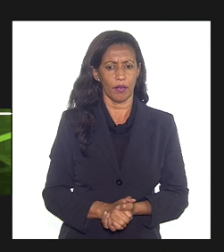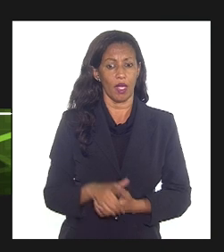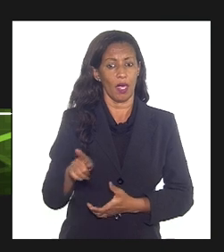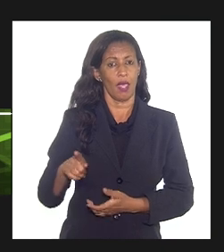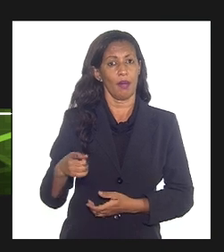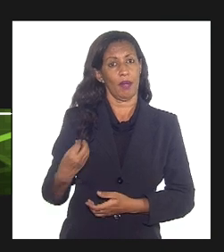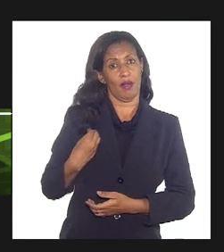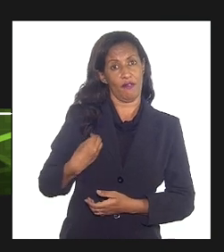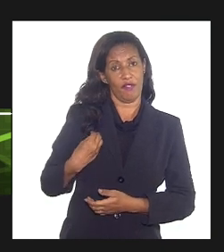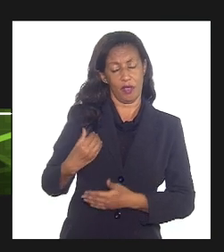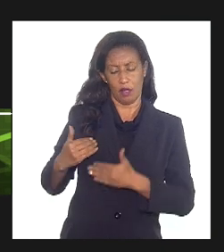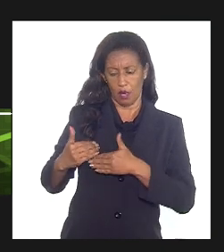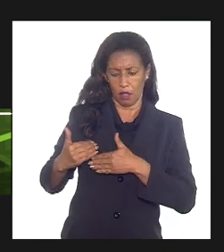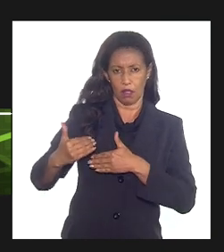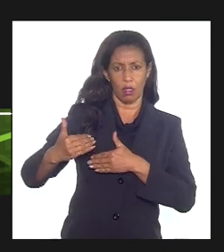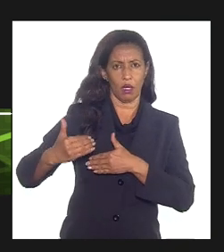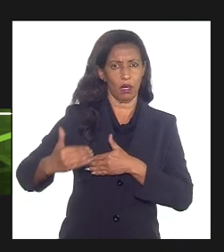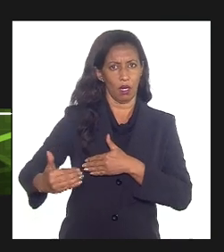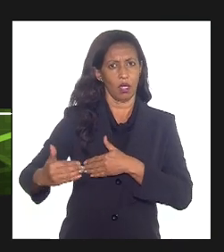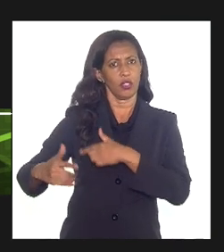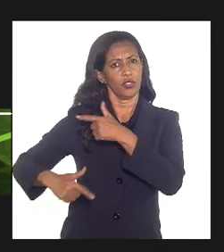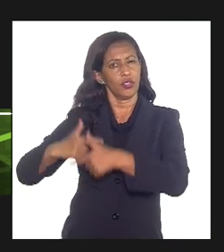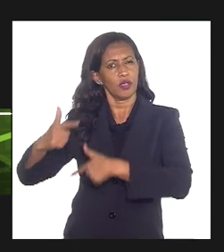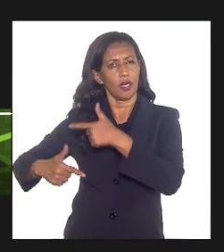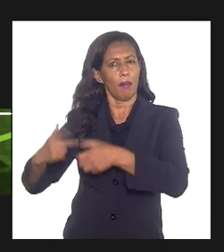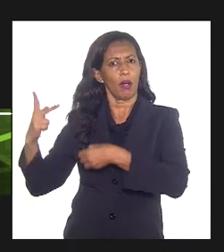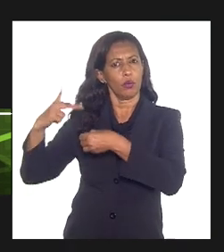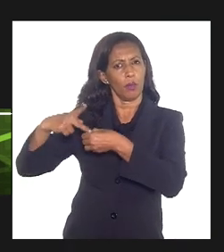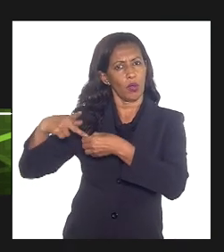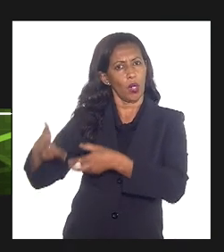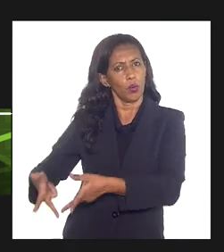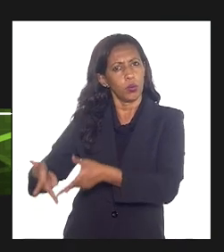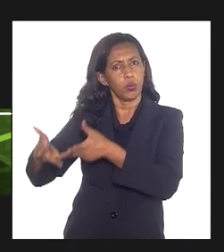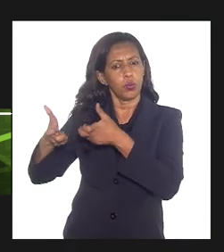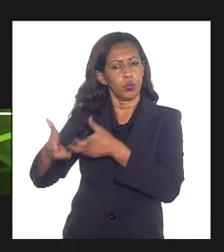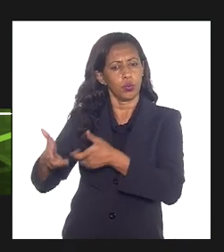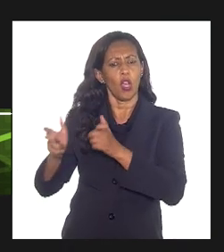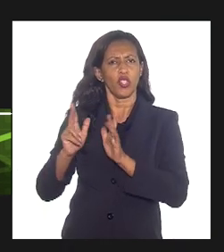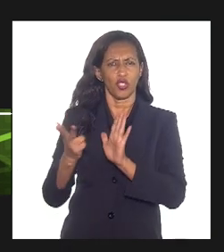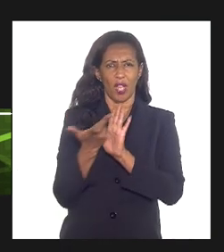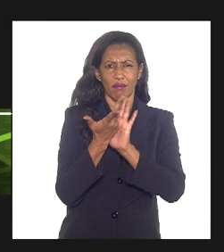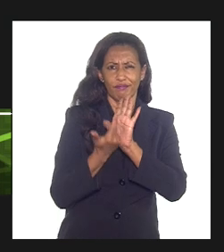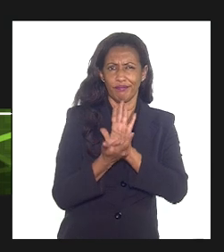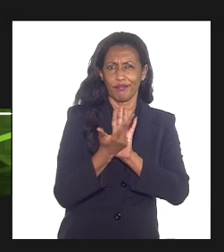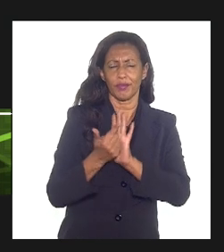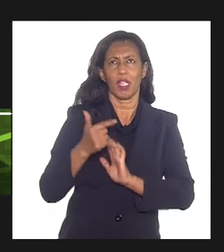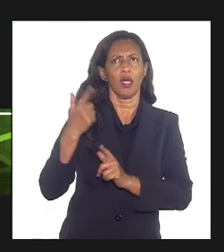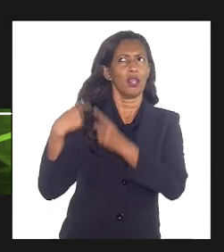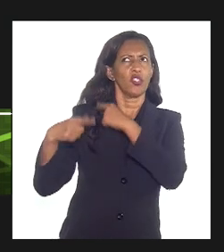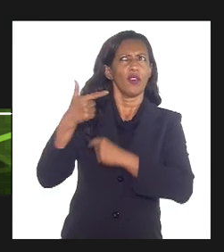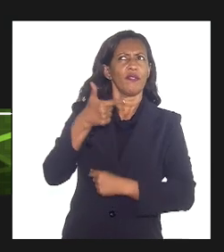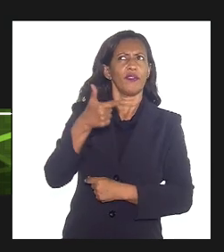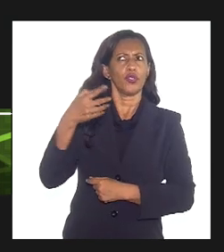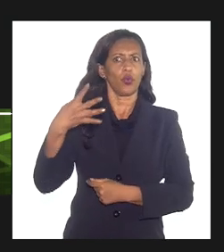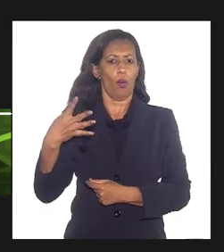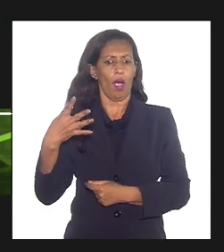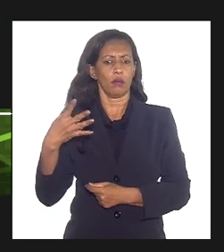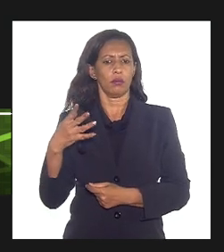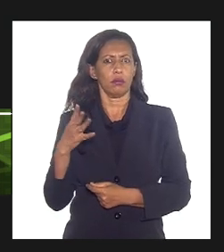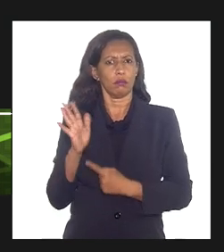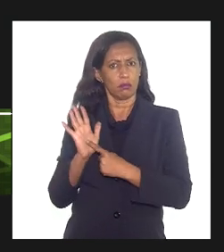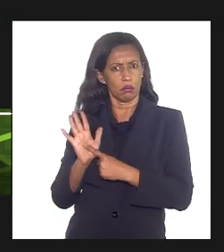do campo. Nós já mostramos esse desenho aqui no dia 24. Isso mostra